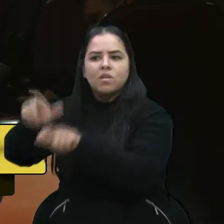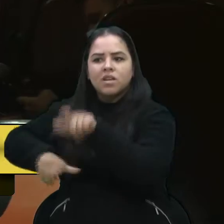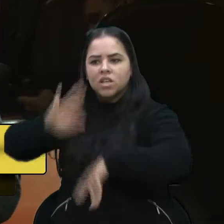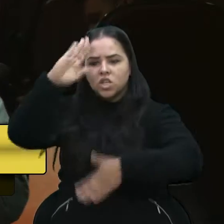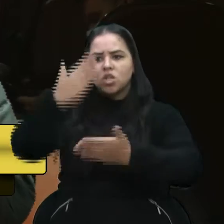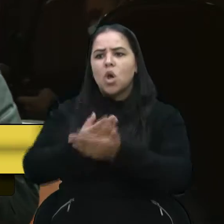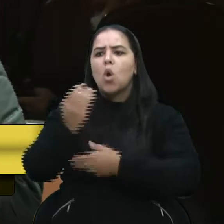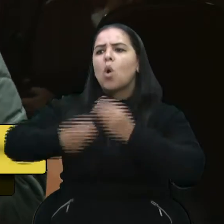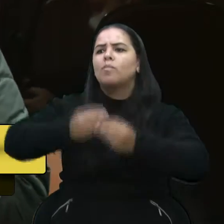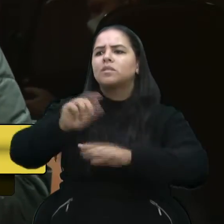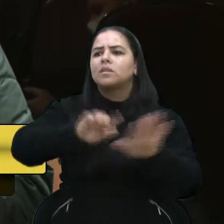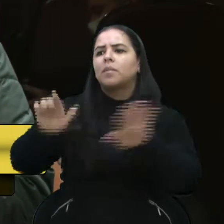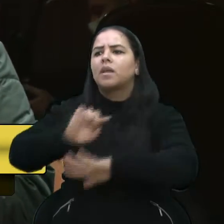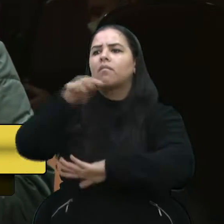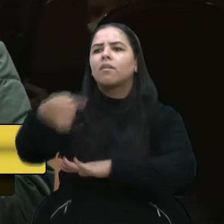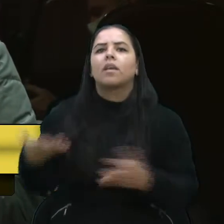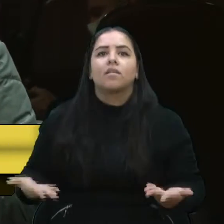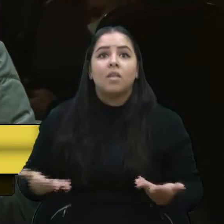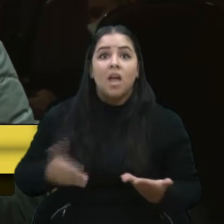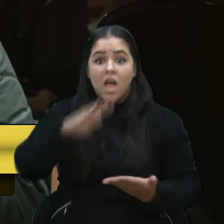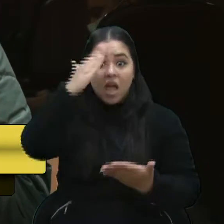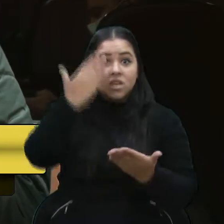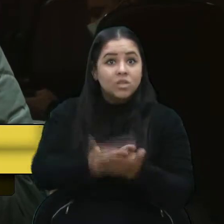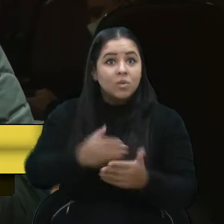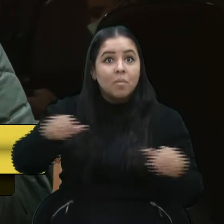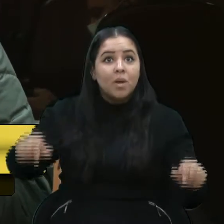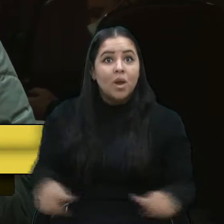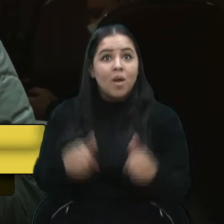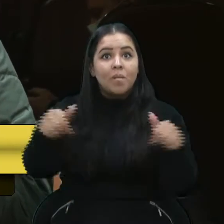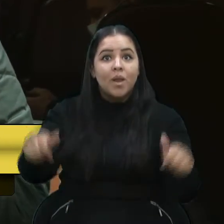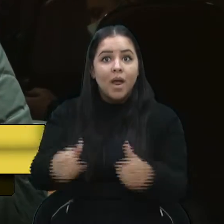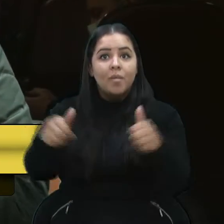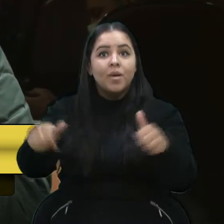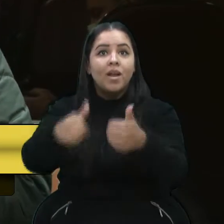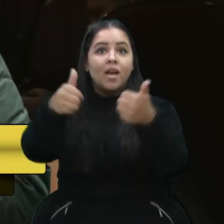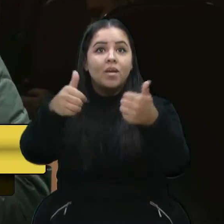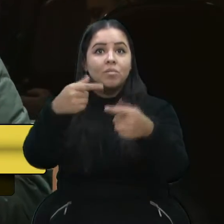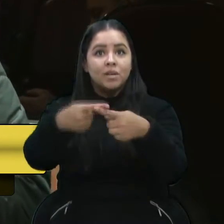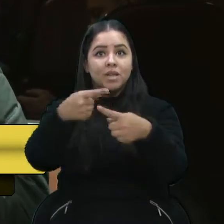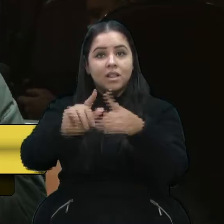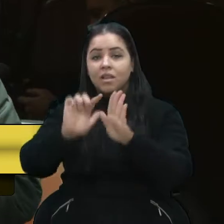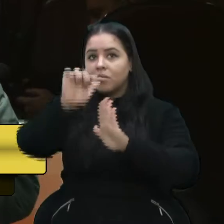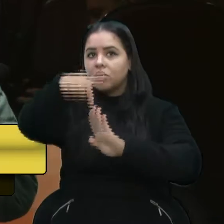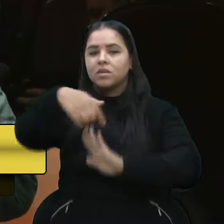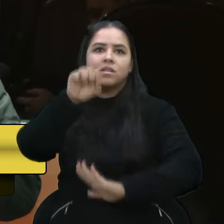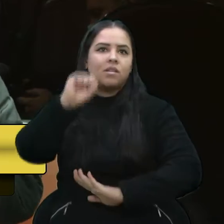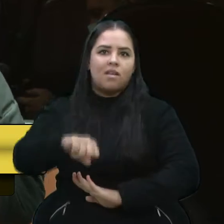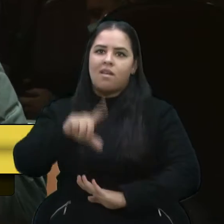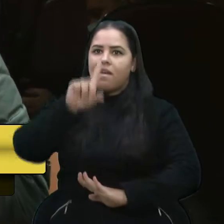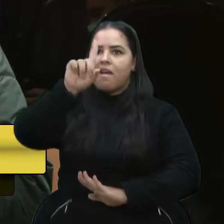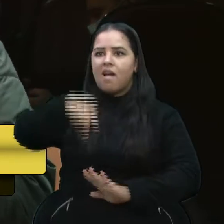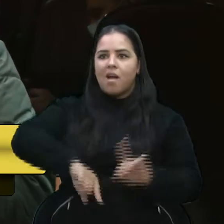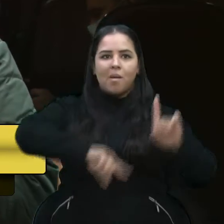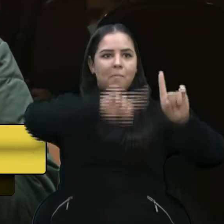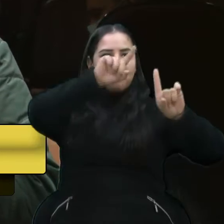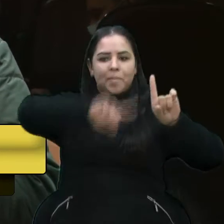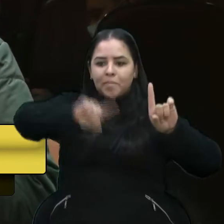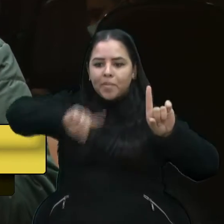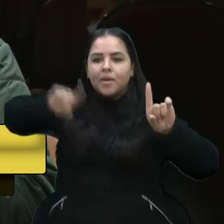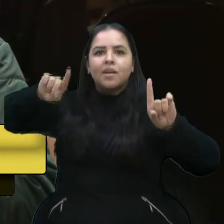Como é que vai ser? Eu acho que a tendência é andar cada vez melhorar mais, porque depois... Isso é estatística, né? A questão depois da